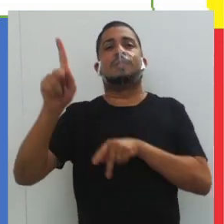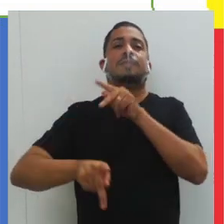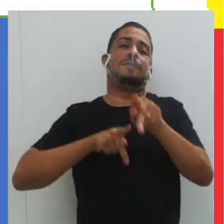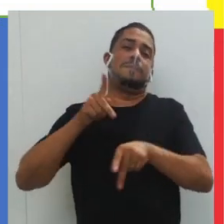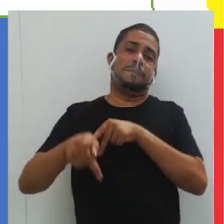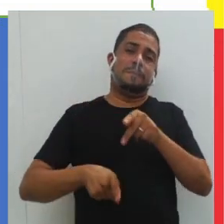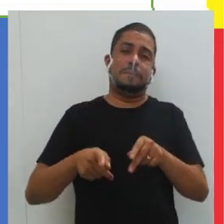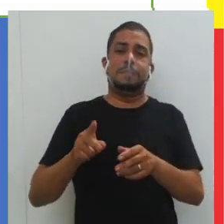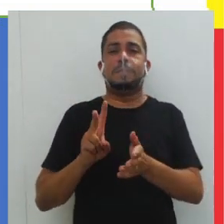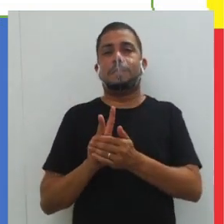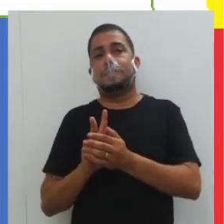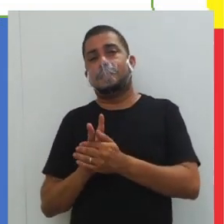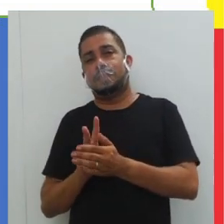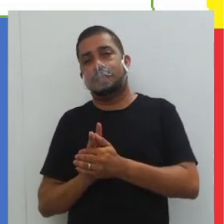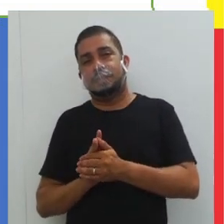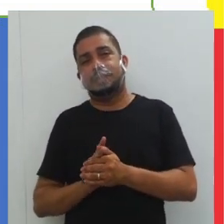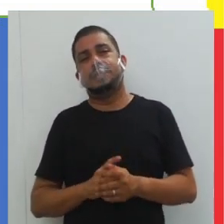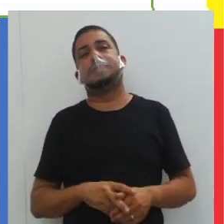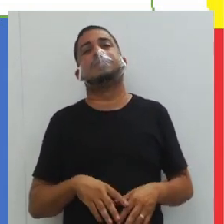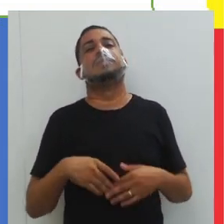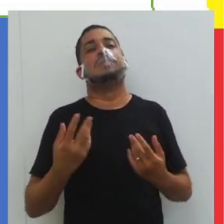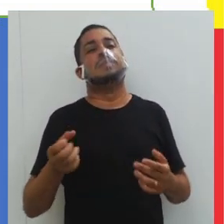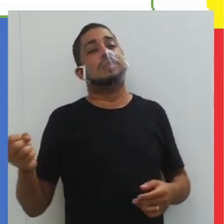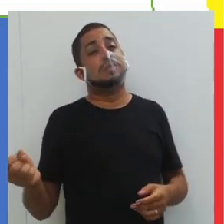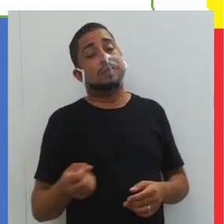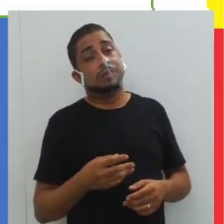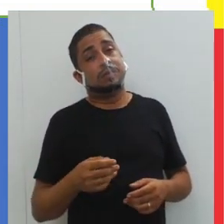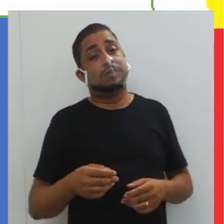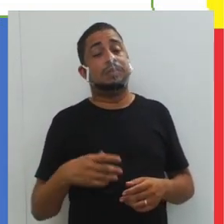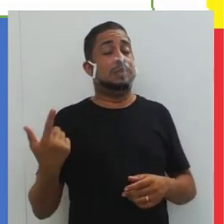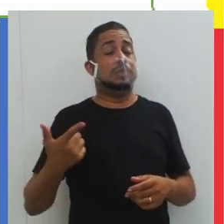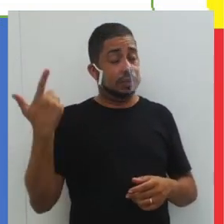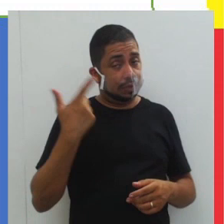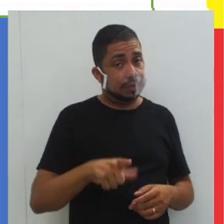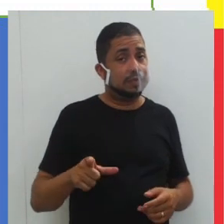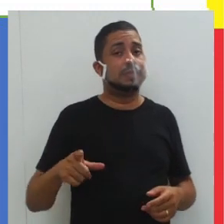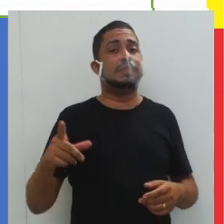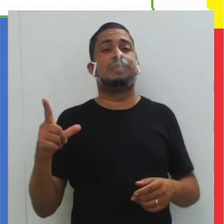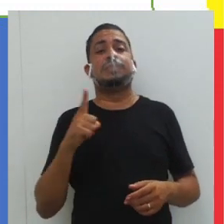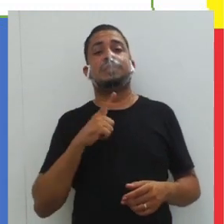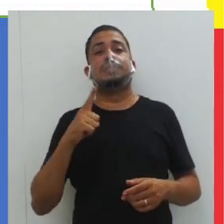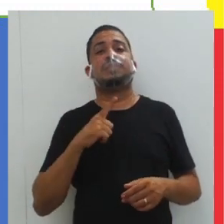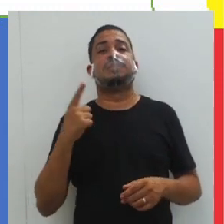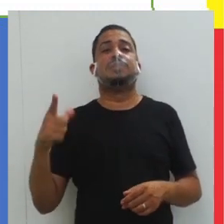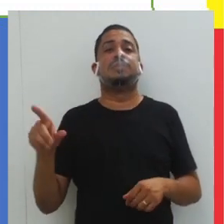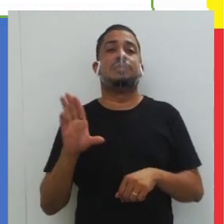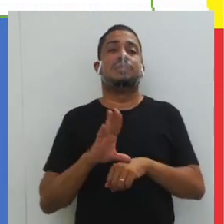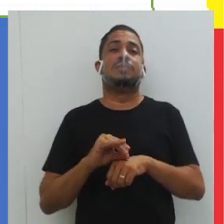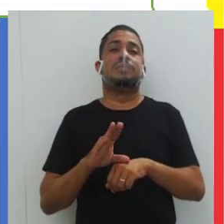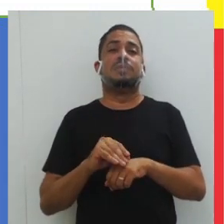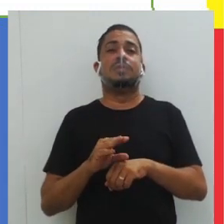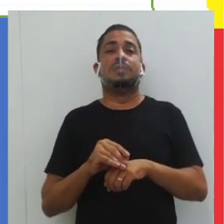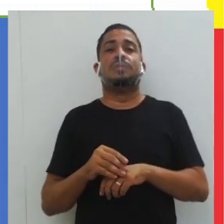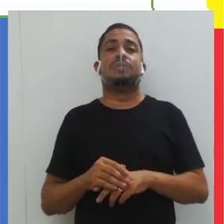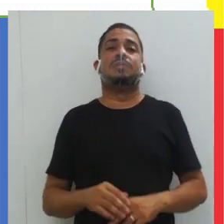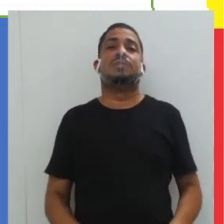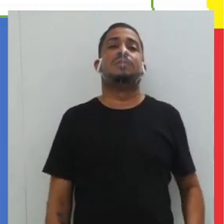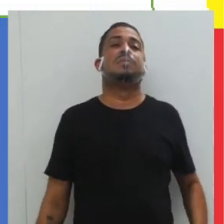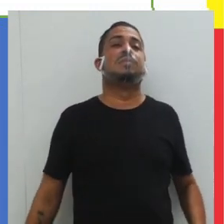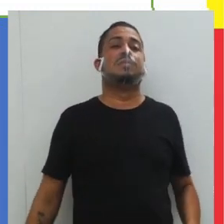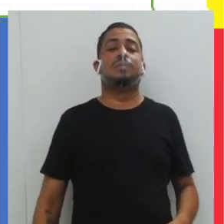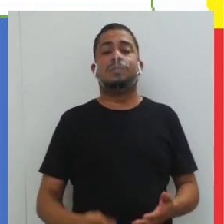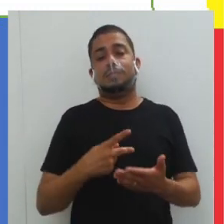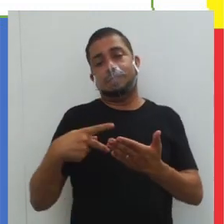povos indígenas. E aqui, novamente, nós temos uma outra fotografia, a bandeira,